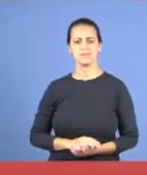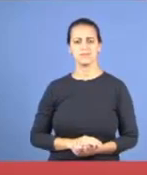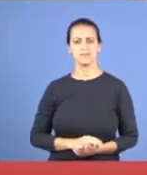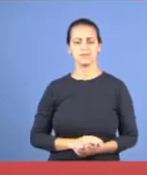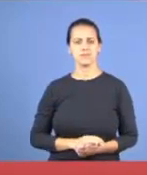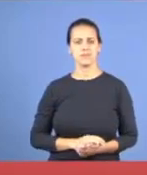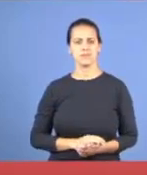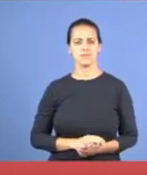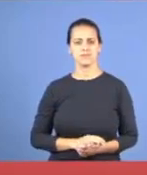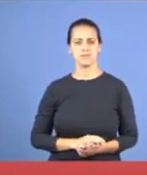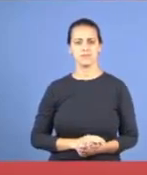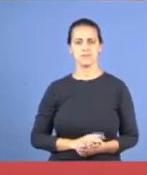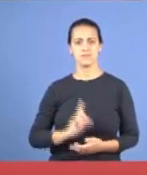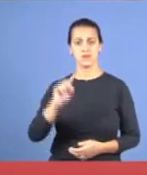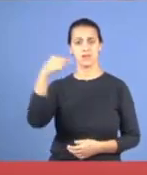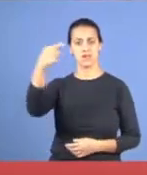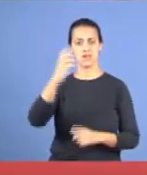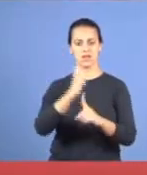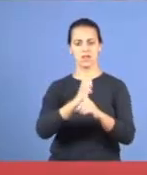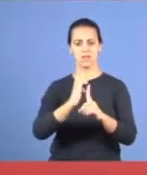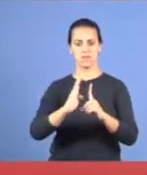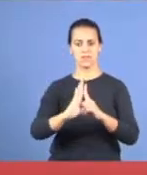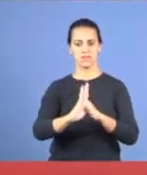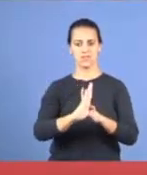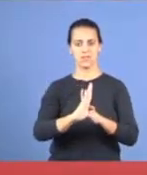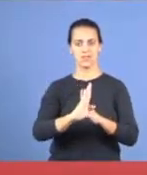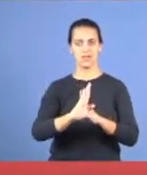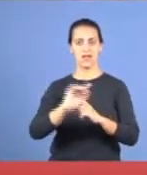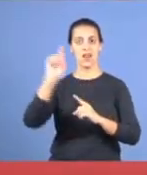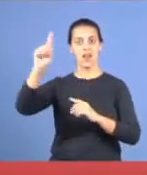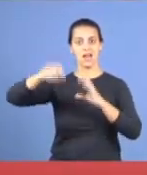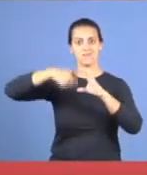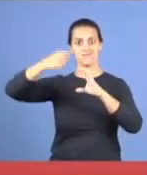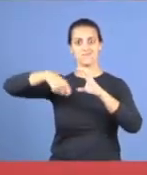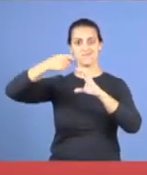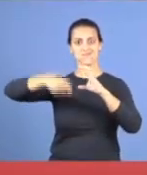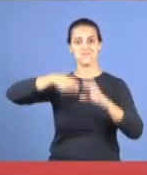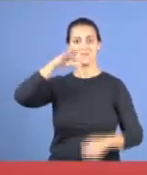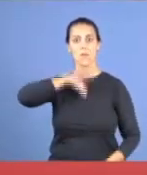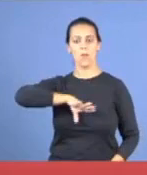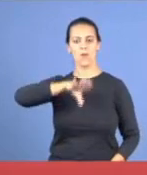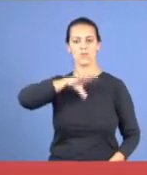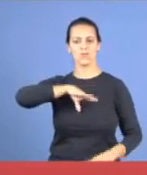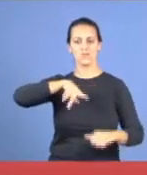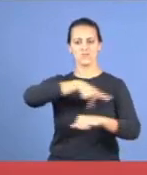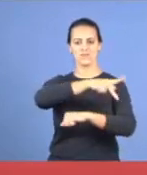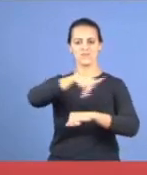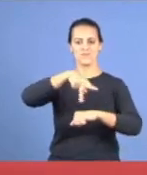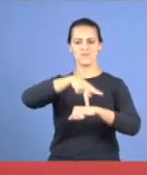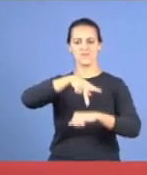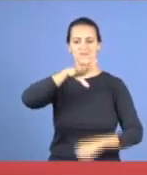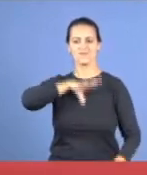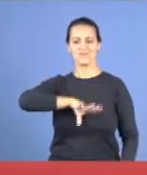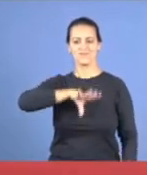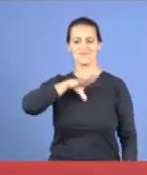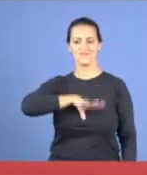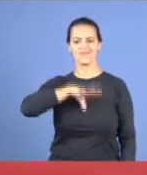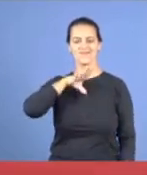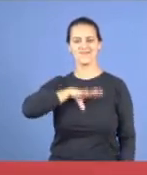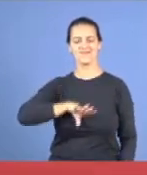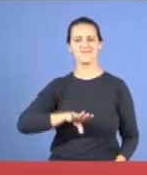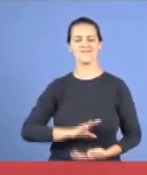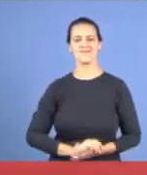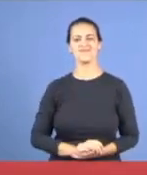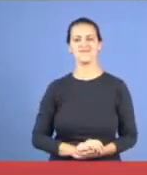a nossa próxima EBD, será de Portugal, vejam só, você vai para Portugal Gilson, você vai para a África, ainda